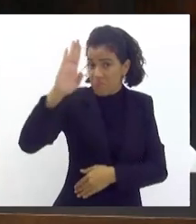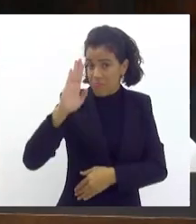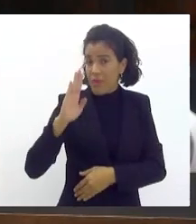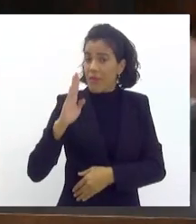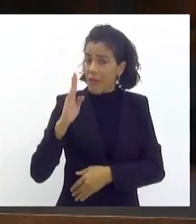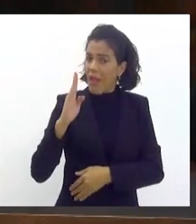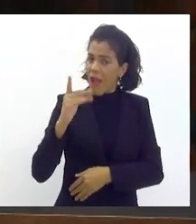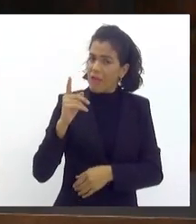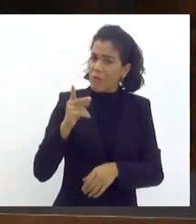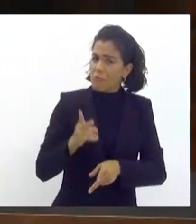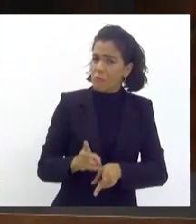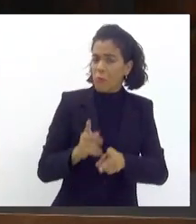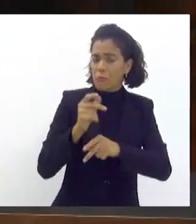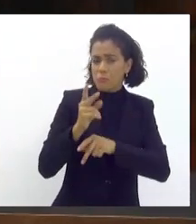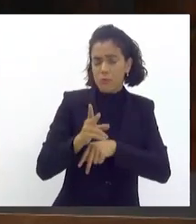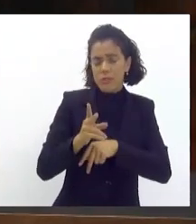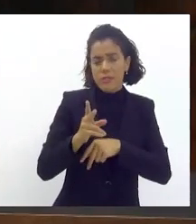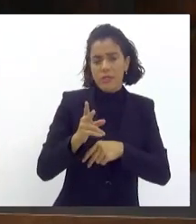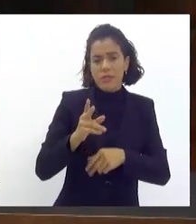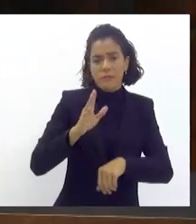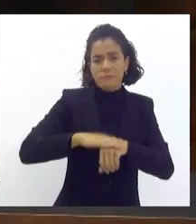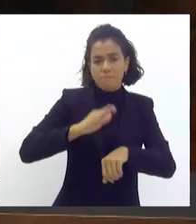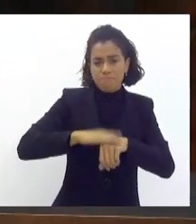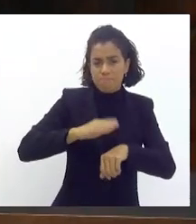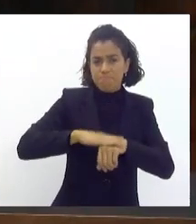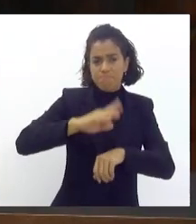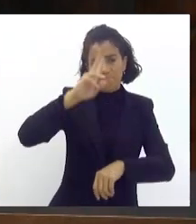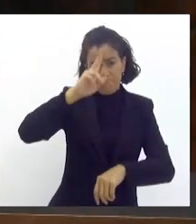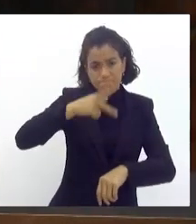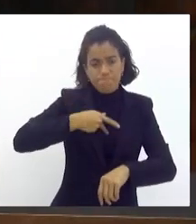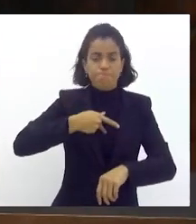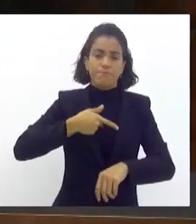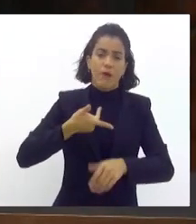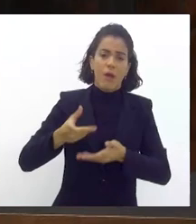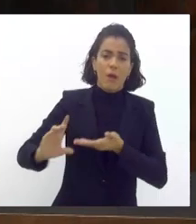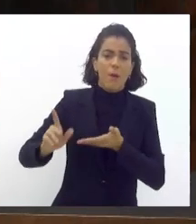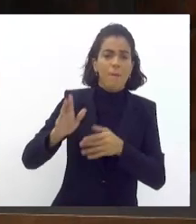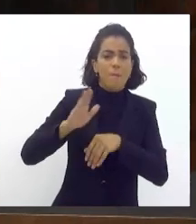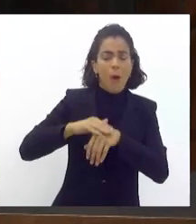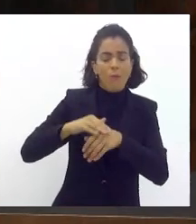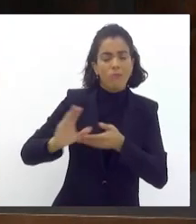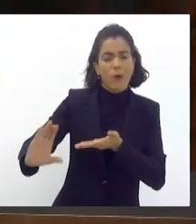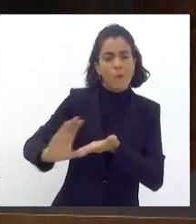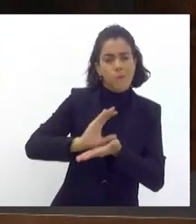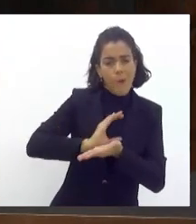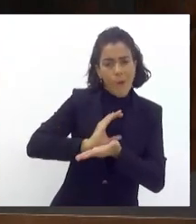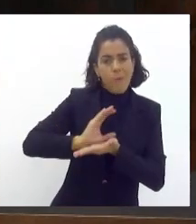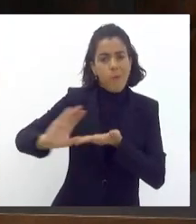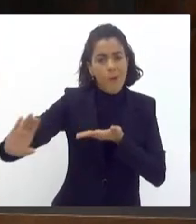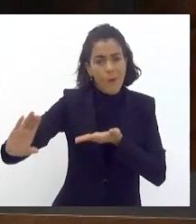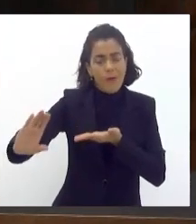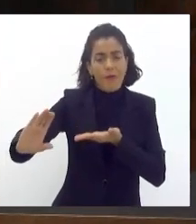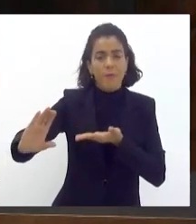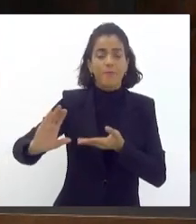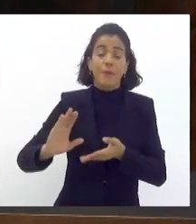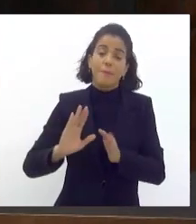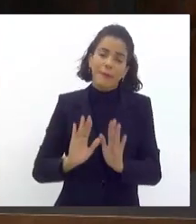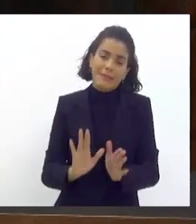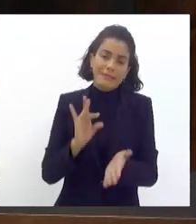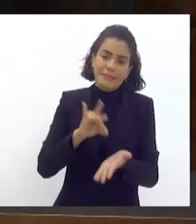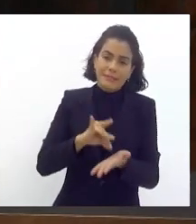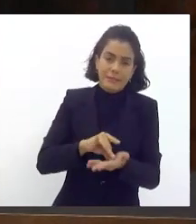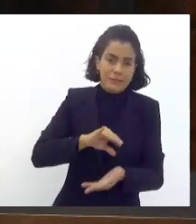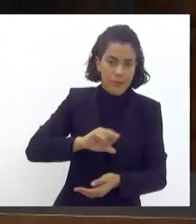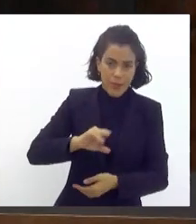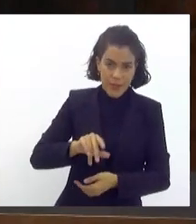torne autossustentável, que seja um arrecadador para o Estado. Mas a gente sabe que a realidade não é essa, e que é